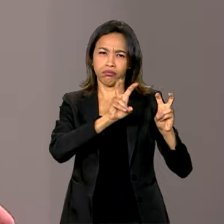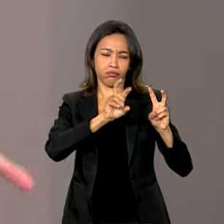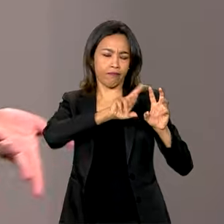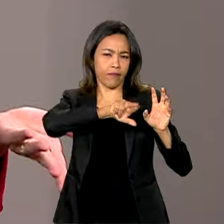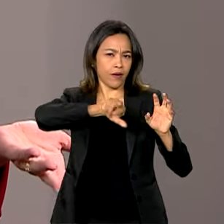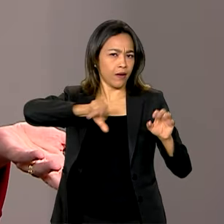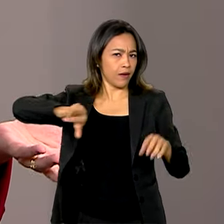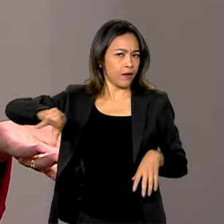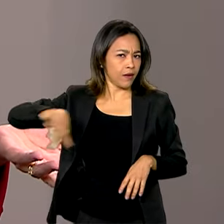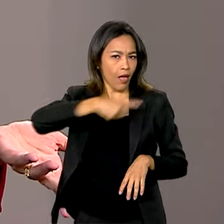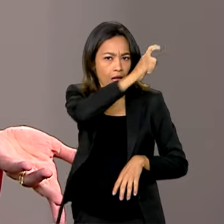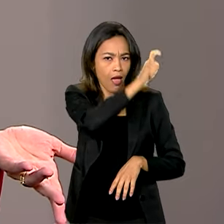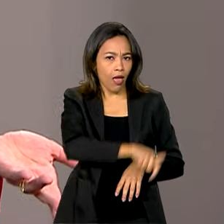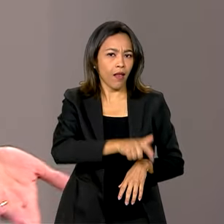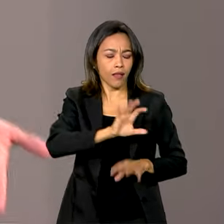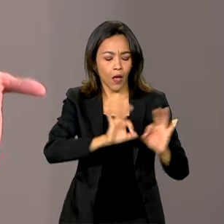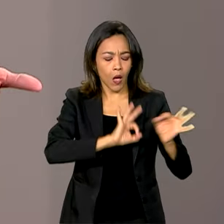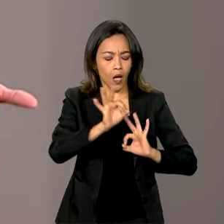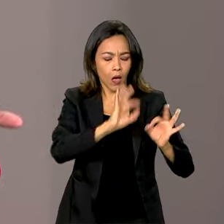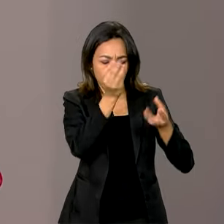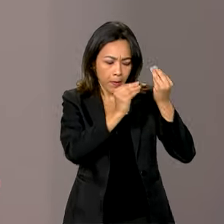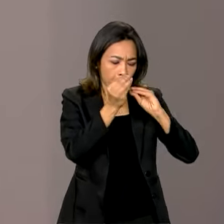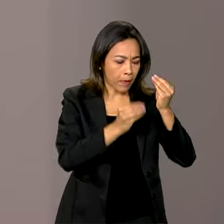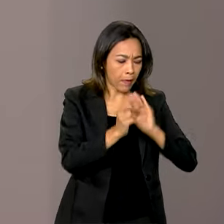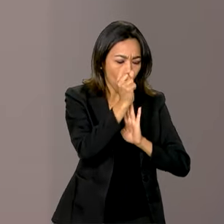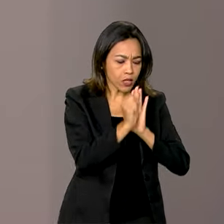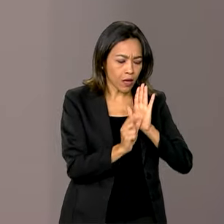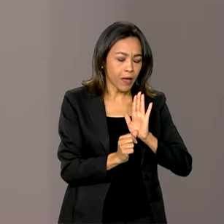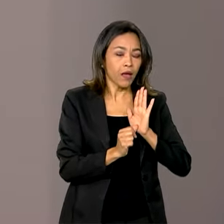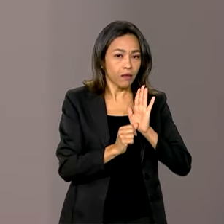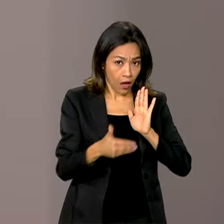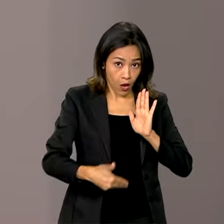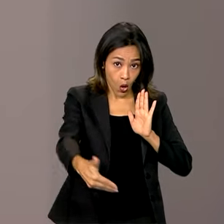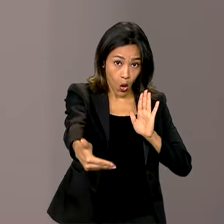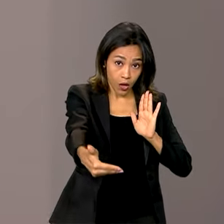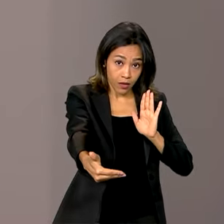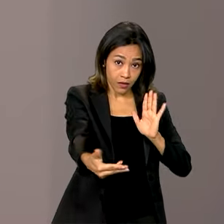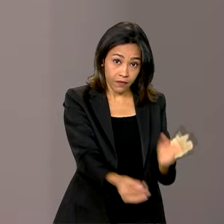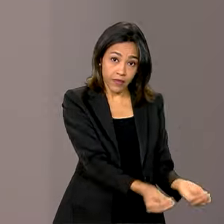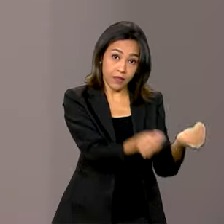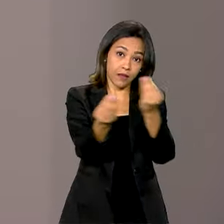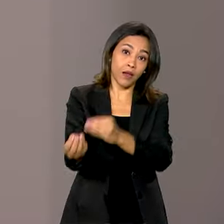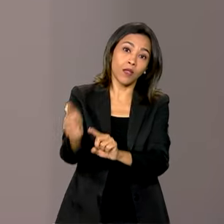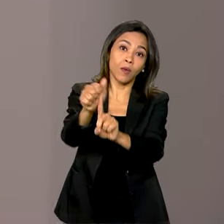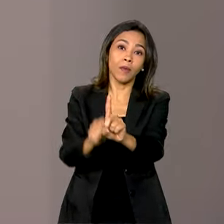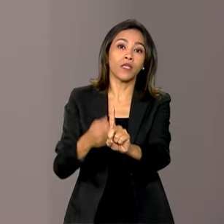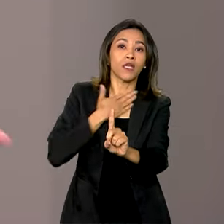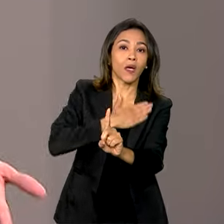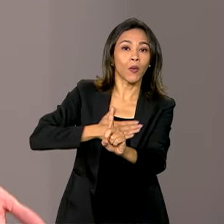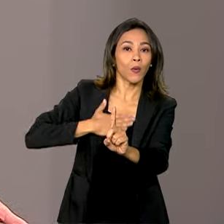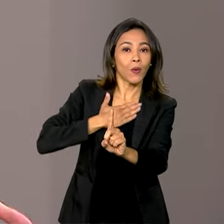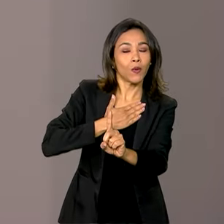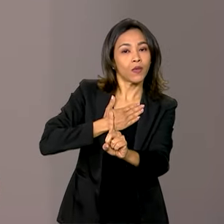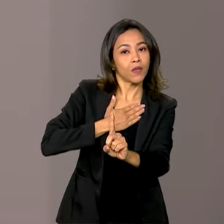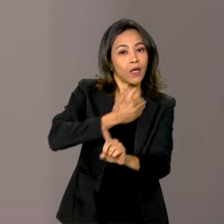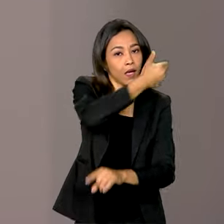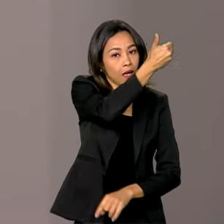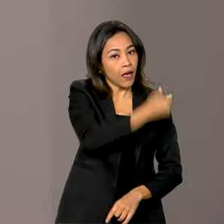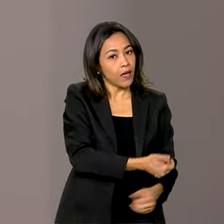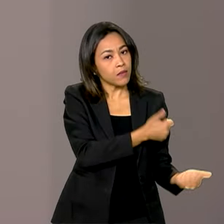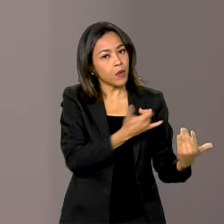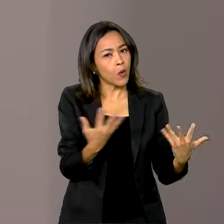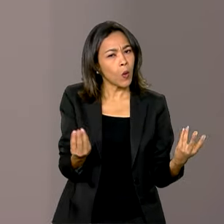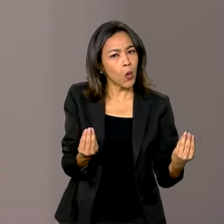como ela está planejando aí o orçamento do ano que vem, que vai ser entregue agora em agosto, ela falou como conciliar a